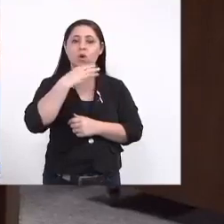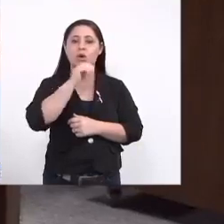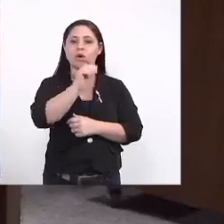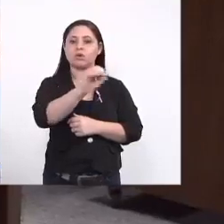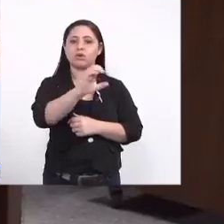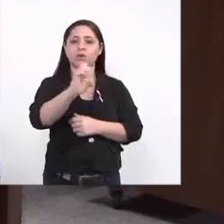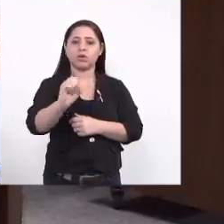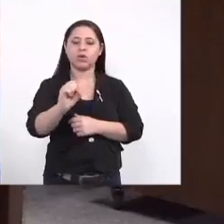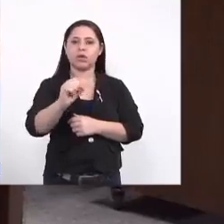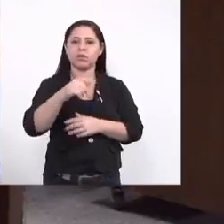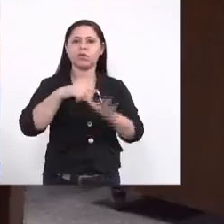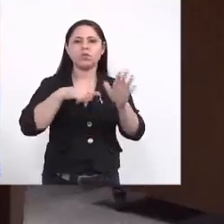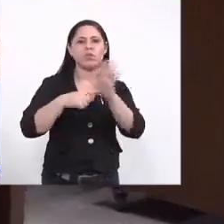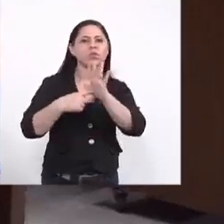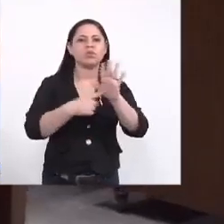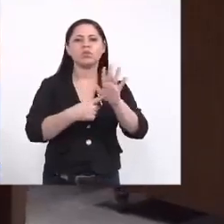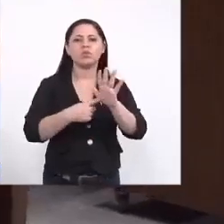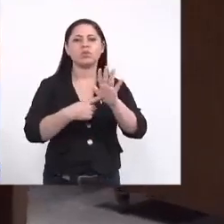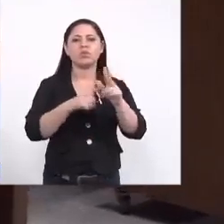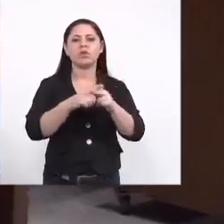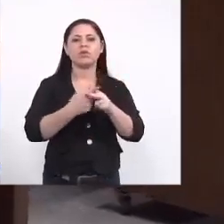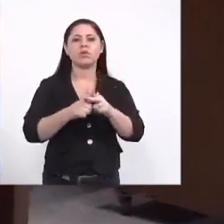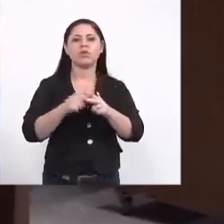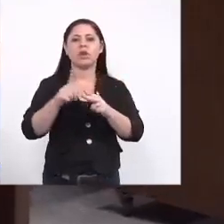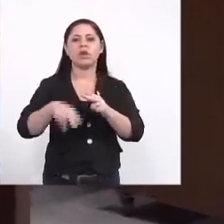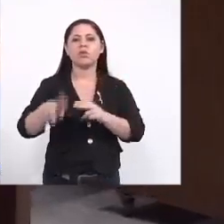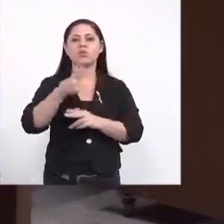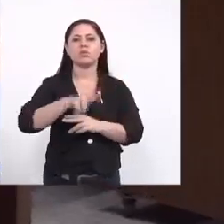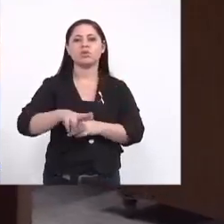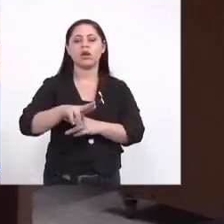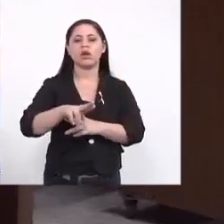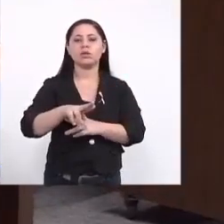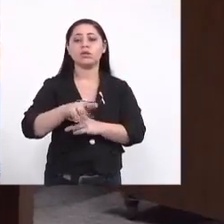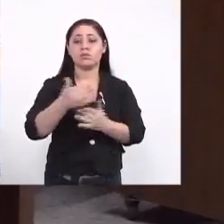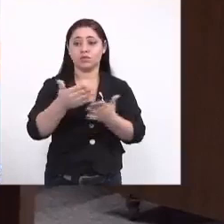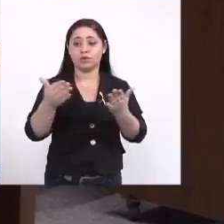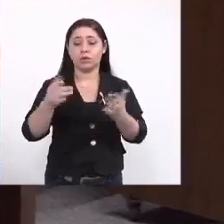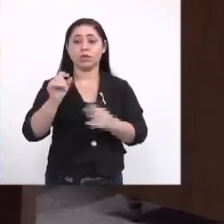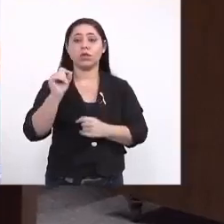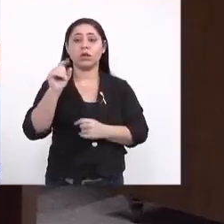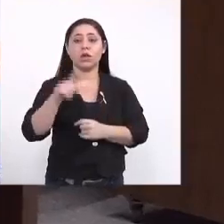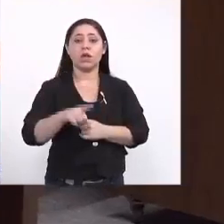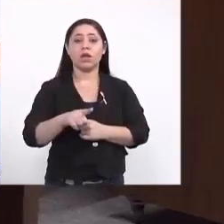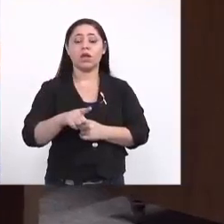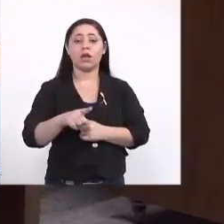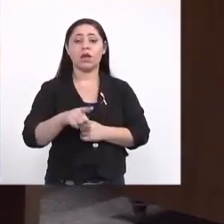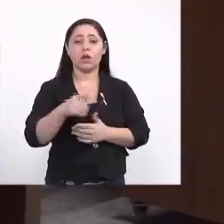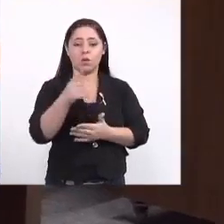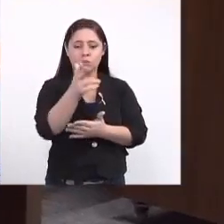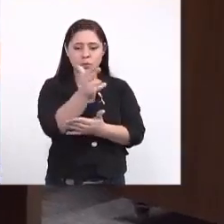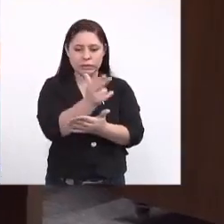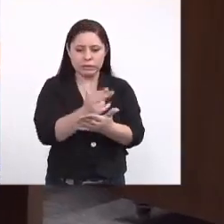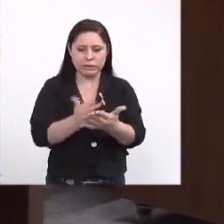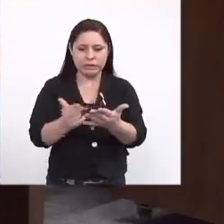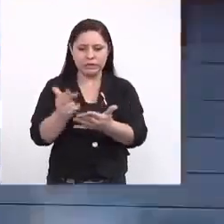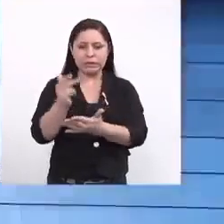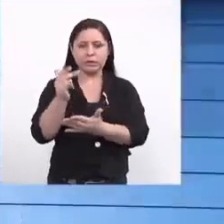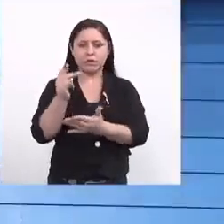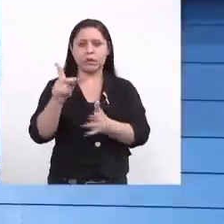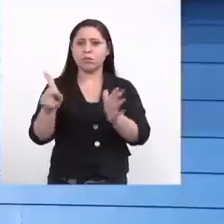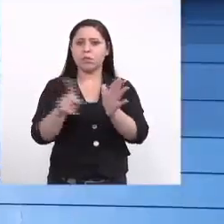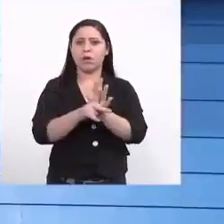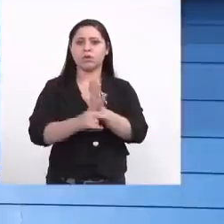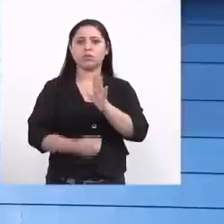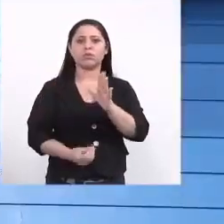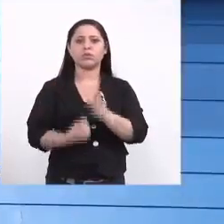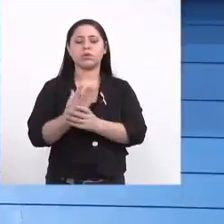o Aldair me mostrou uma ferramenta muito positiva que é utilizada por vocês que são os mapas de calor produzidos pela CESAL pela